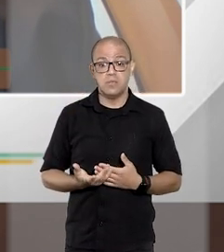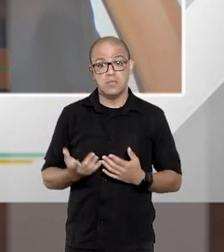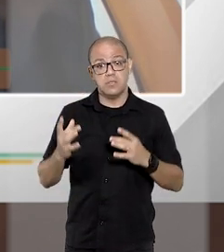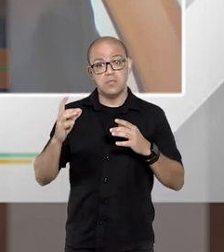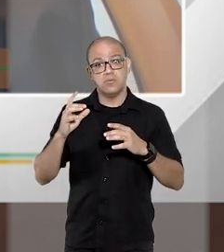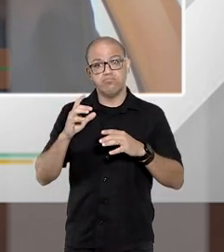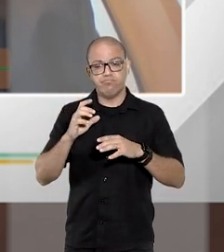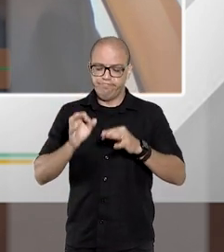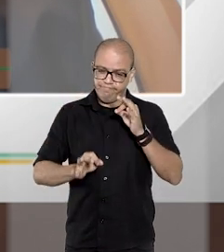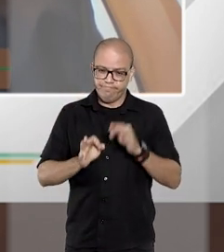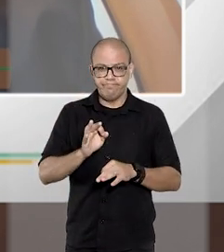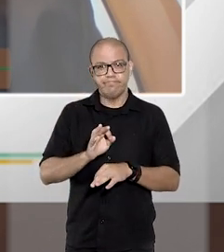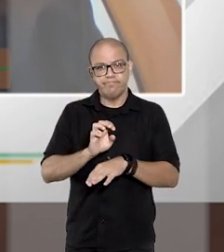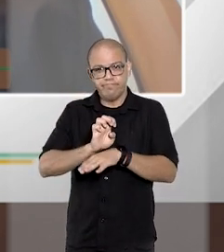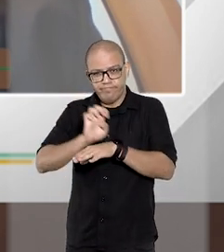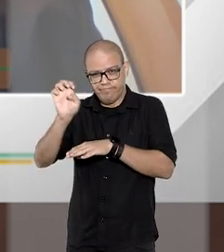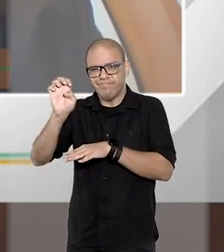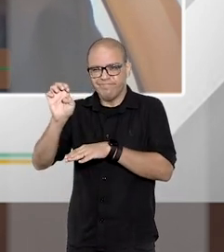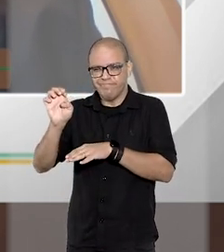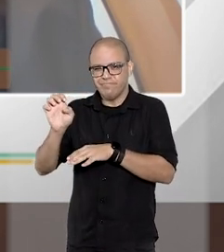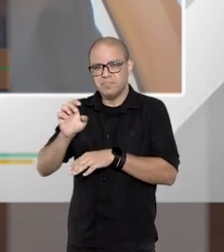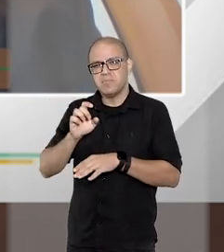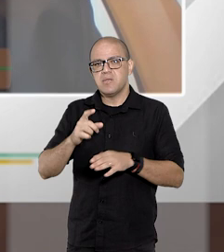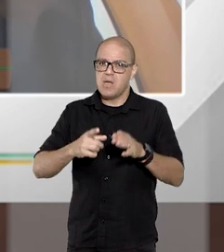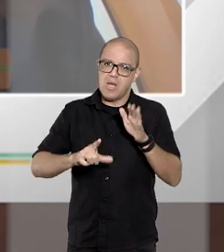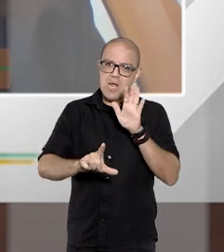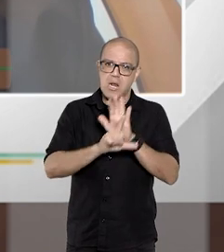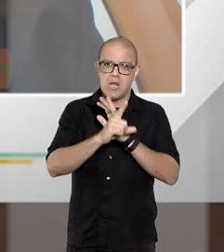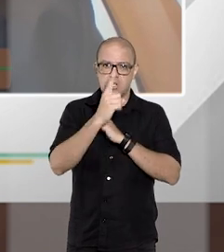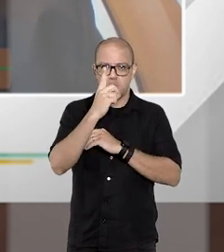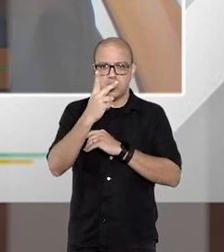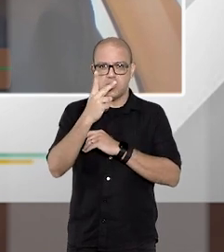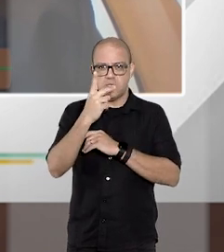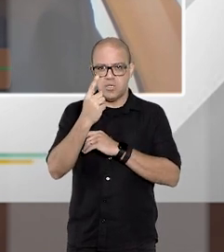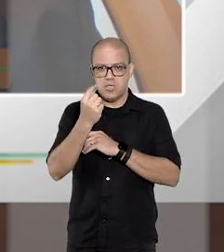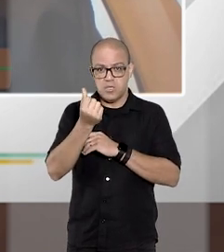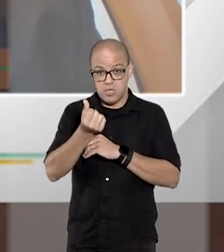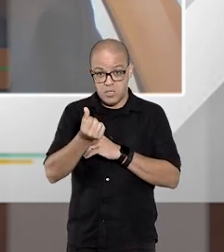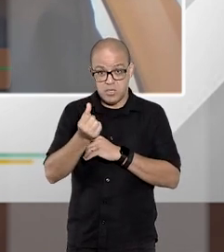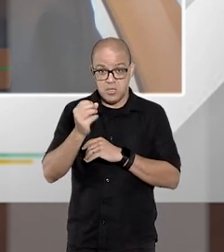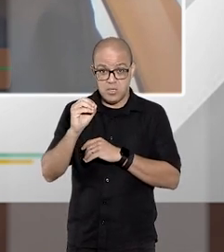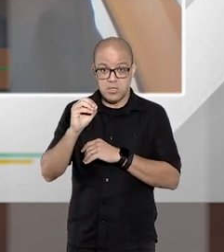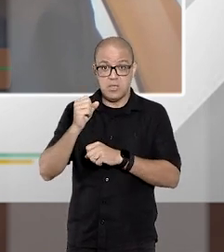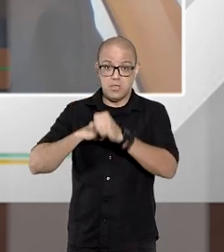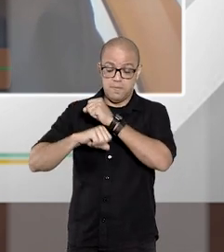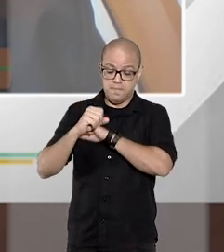Especiais da Fazenda regidos pela Lei 12.153 de 2009